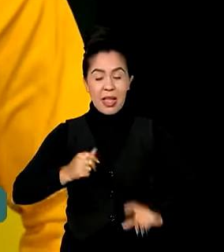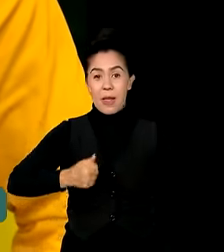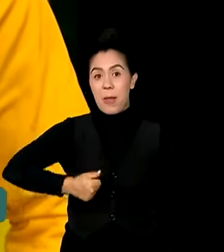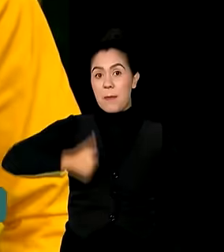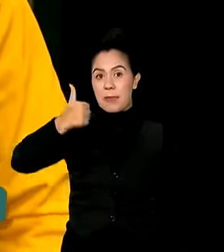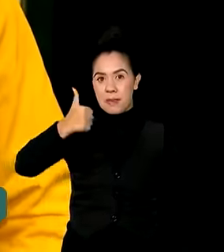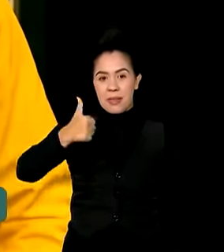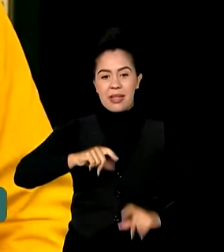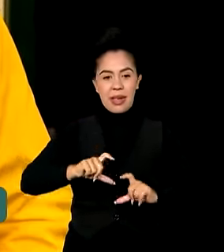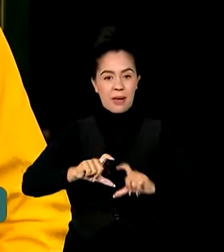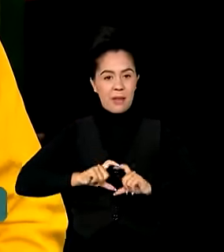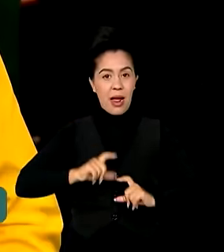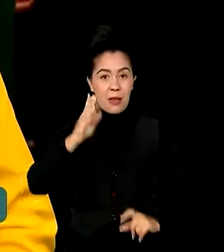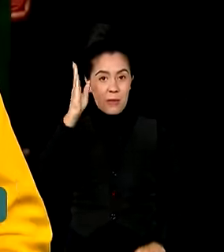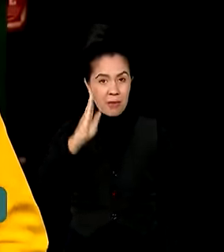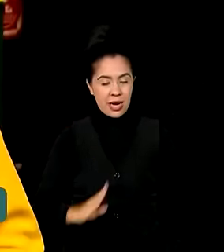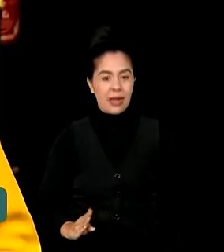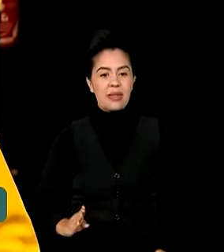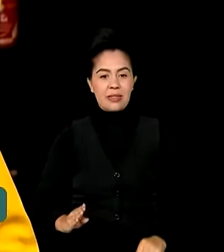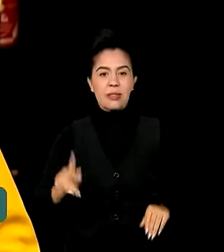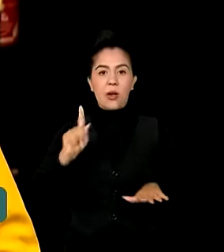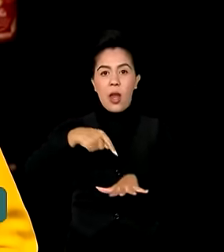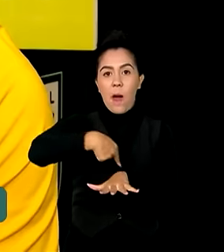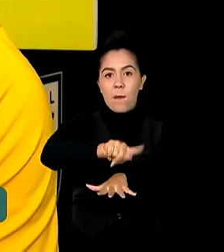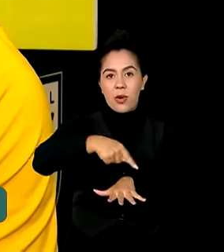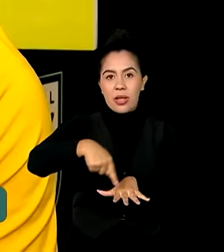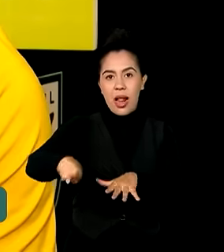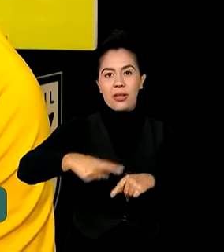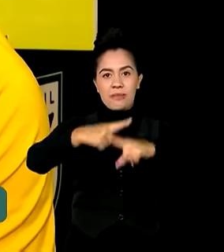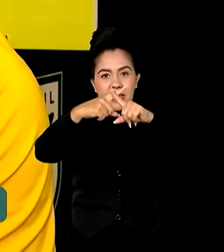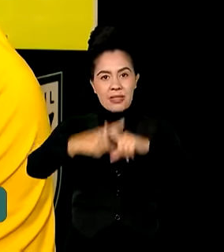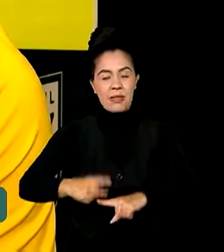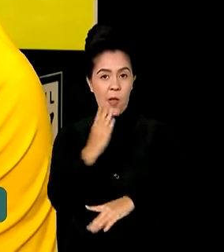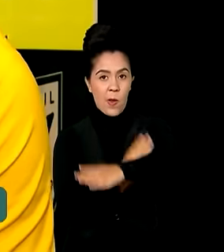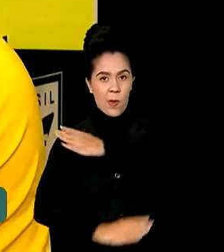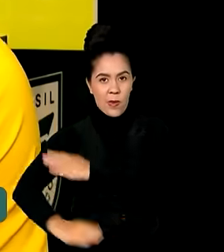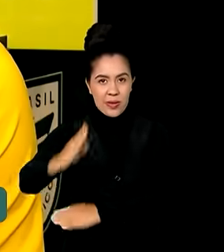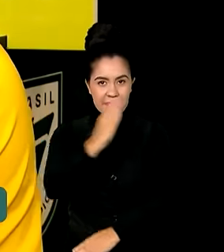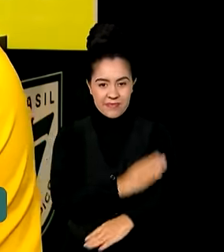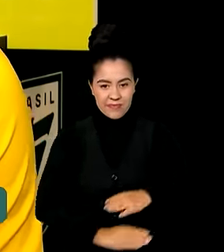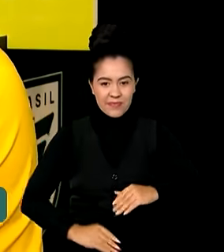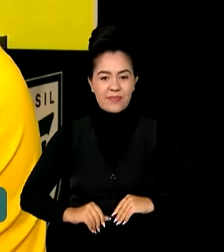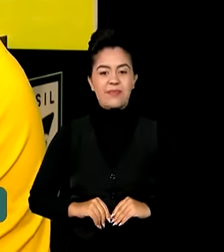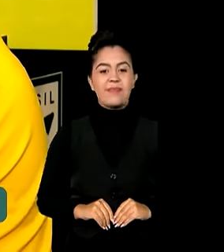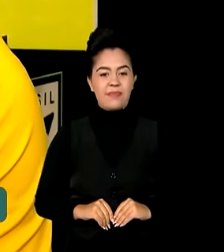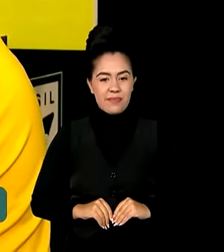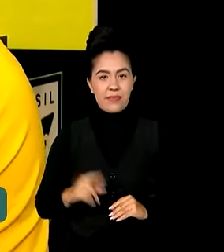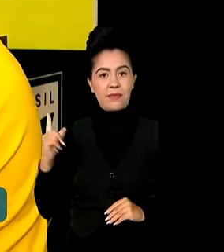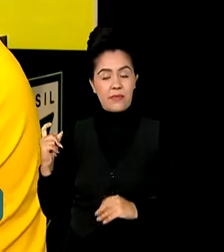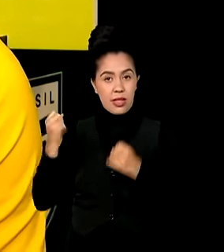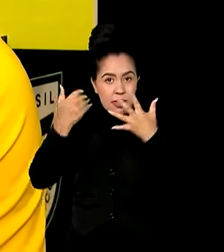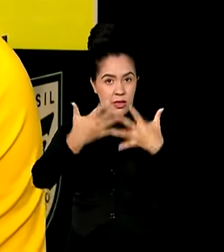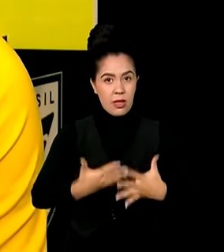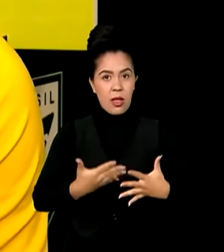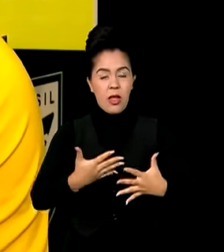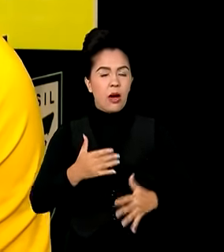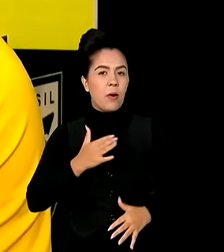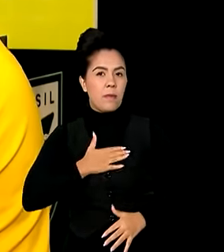brasileira na modalidade em Jogos Paralímpicos. O que acontece é o meu esporte é um pouco